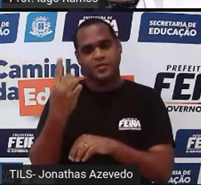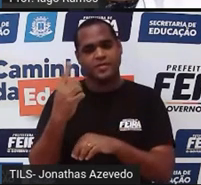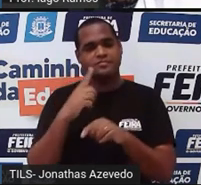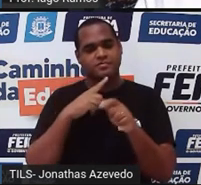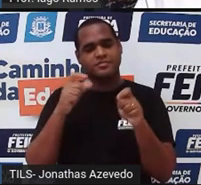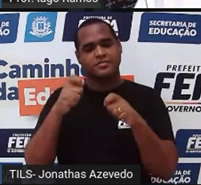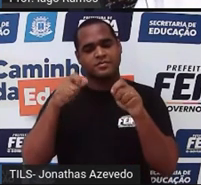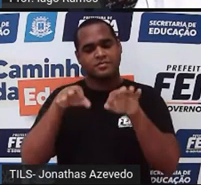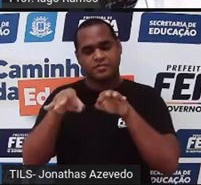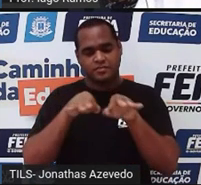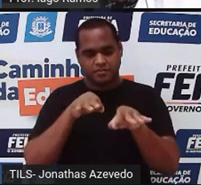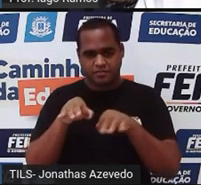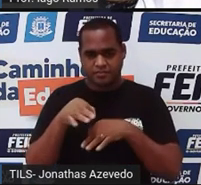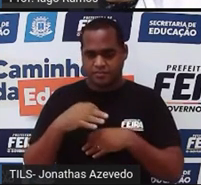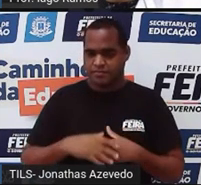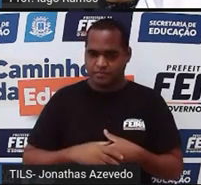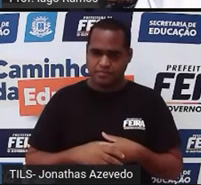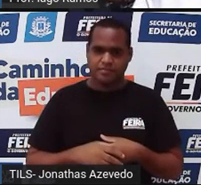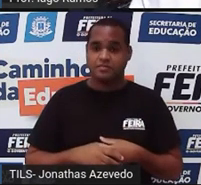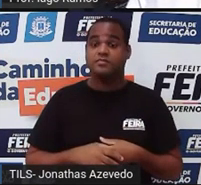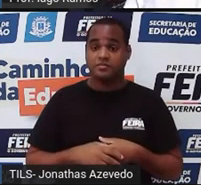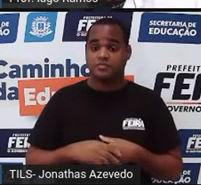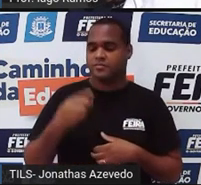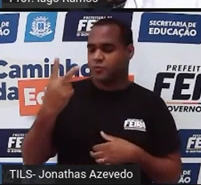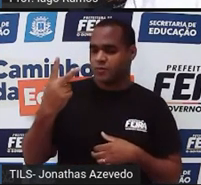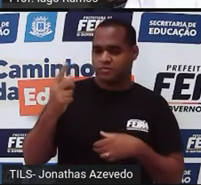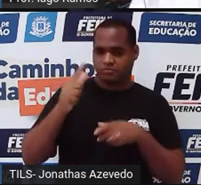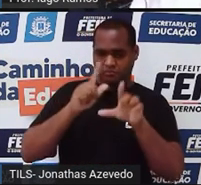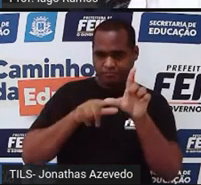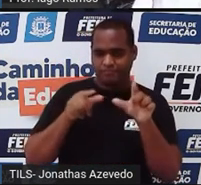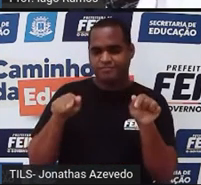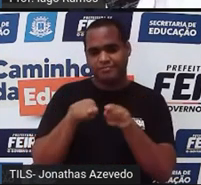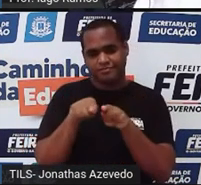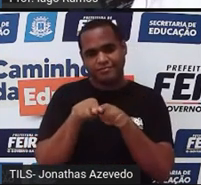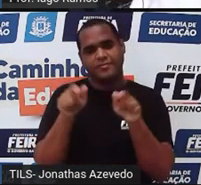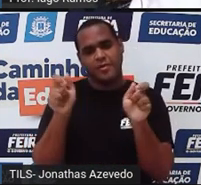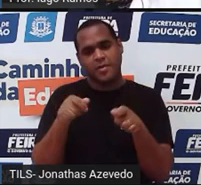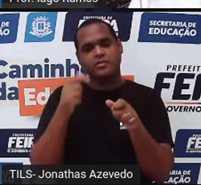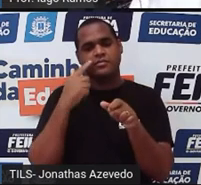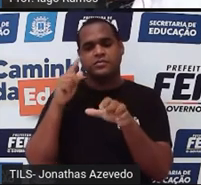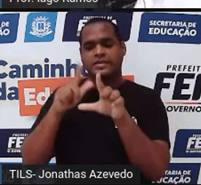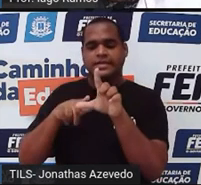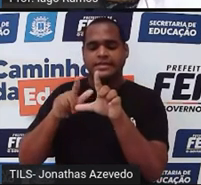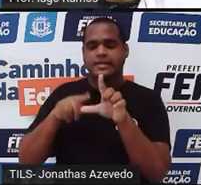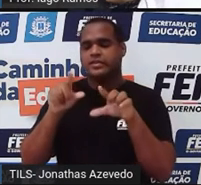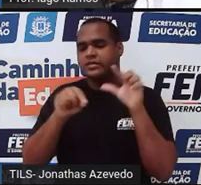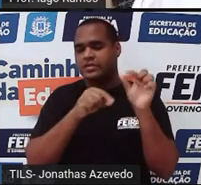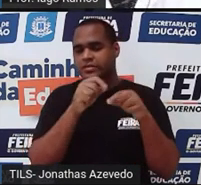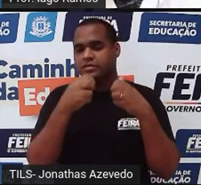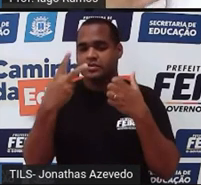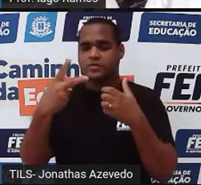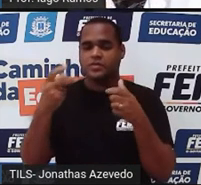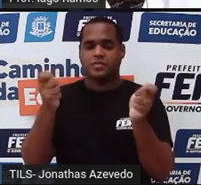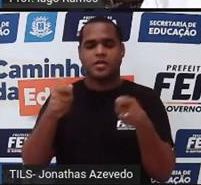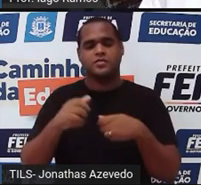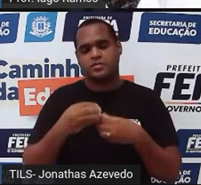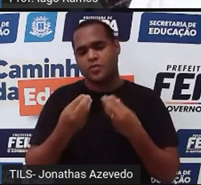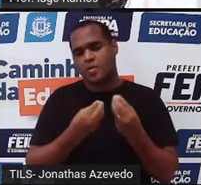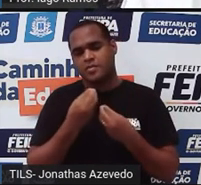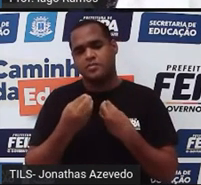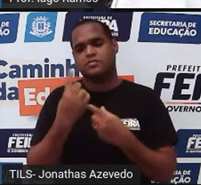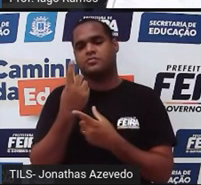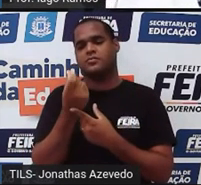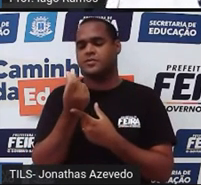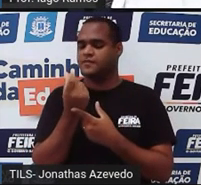Da mesma forma, eu vou pensar na segunda letra. Quantas opções de letras eu tenho para escolher a segunda? Continua sendo